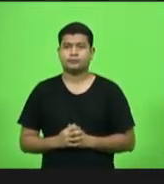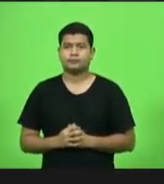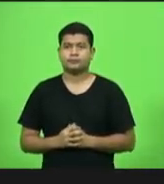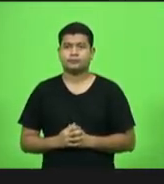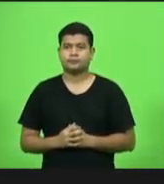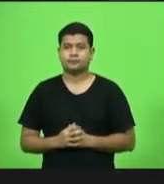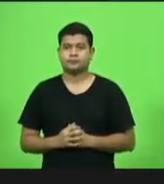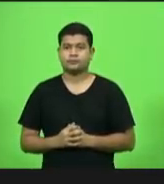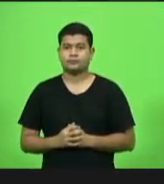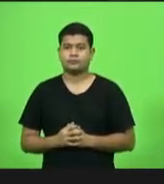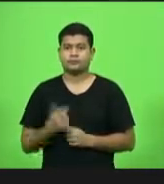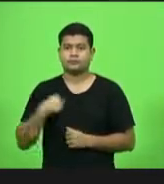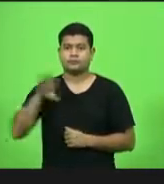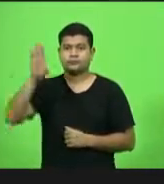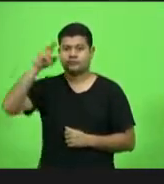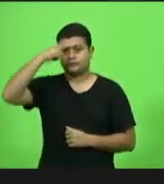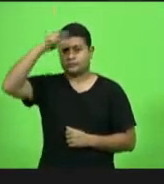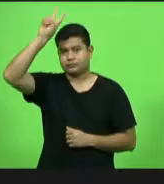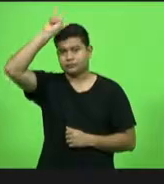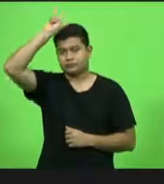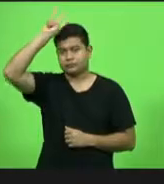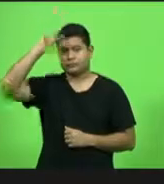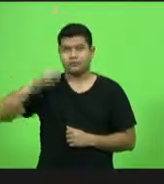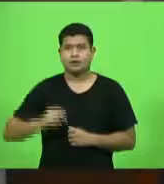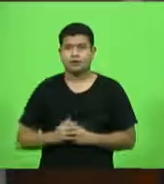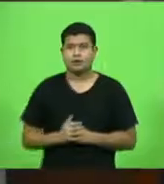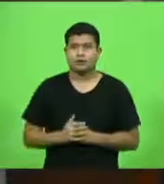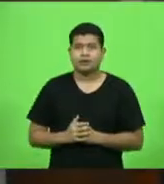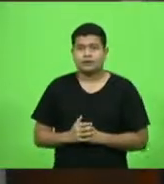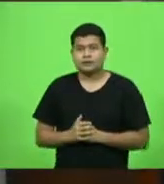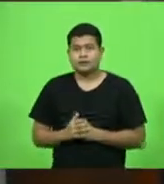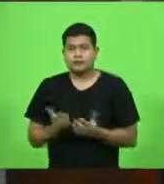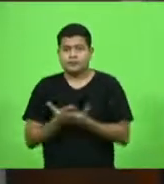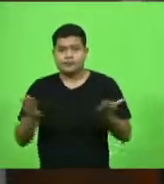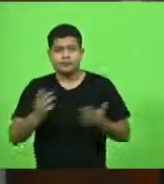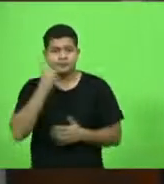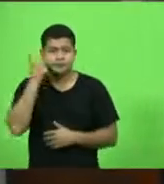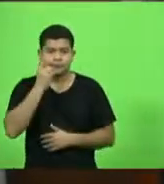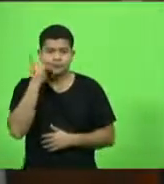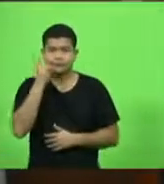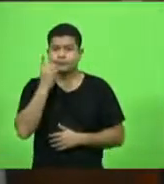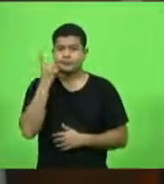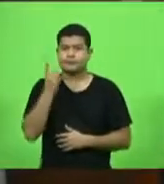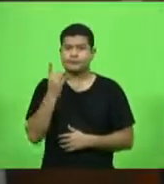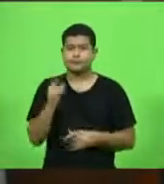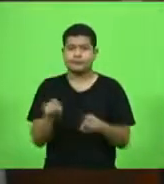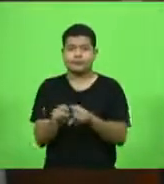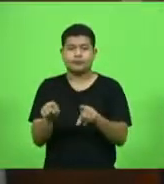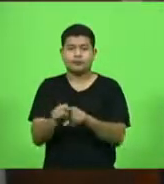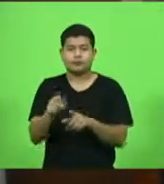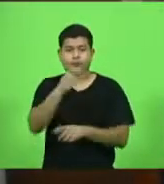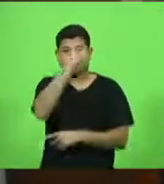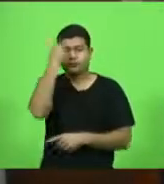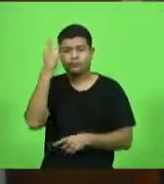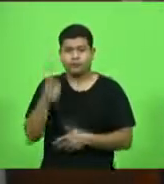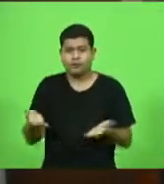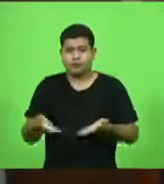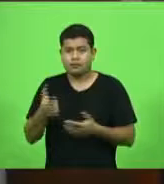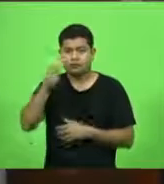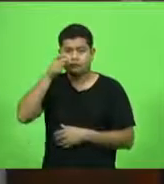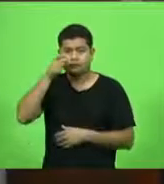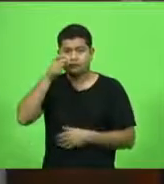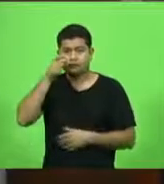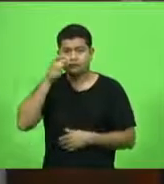Senhor presidente, senhores e senhores deputados, as pessoas que nos estão acompanhando, venho